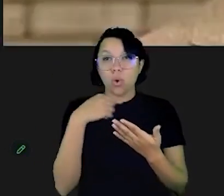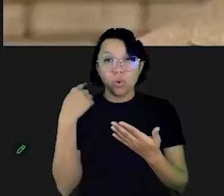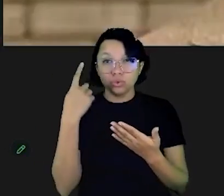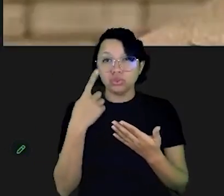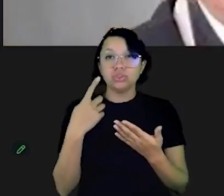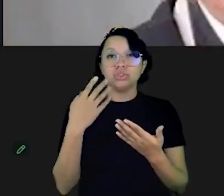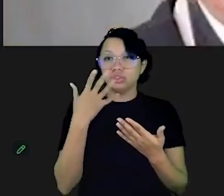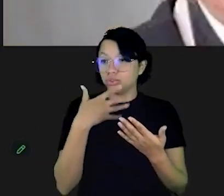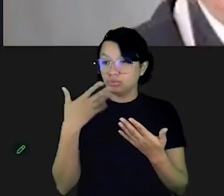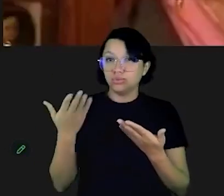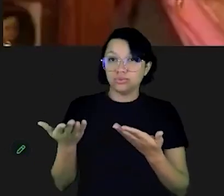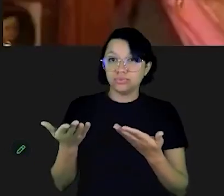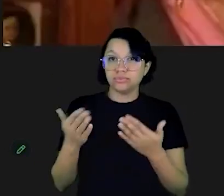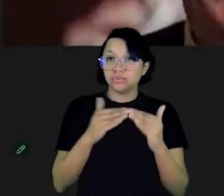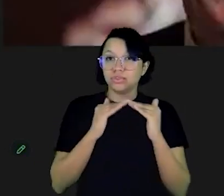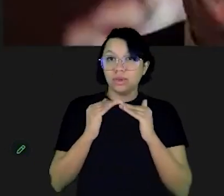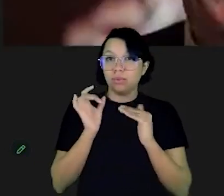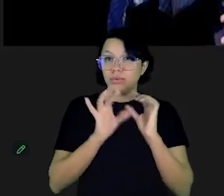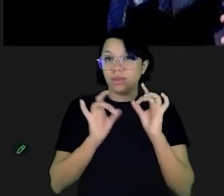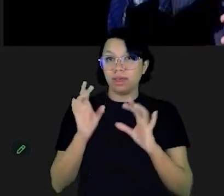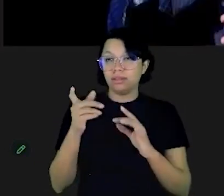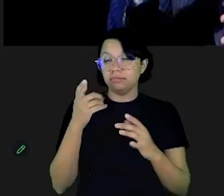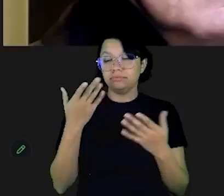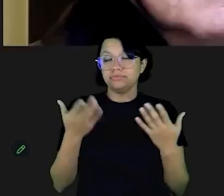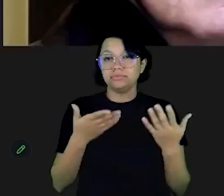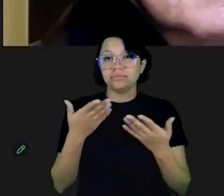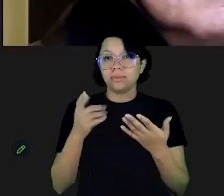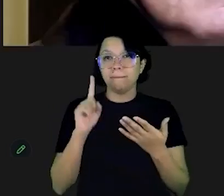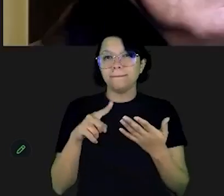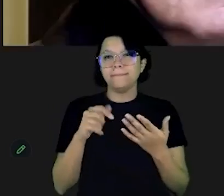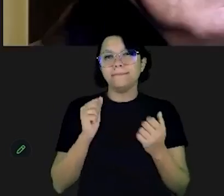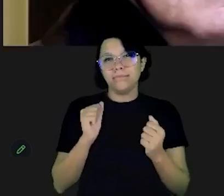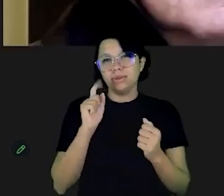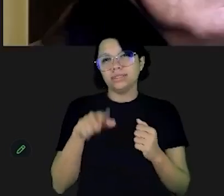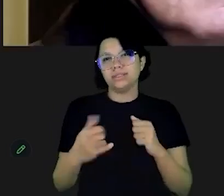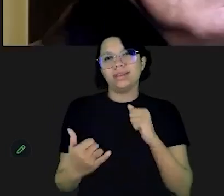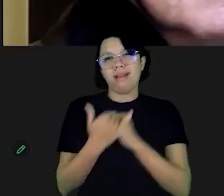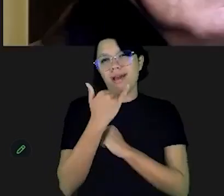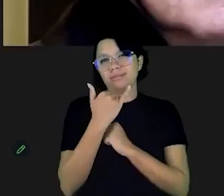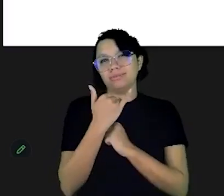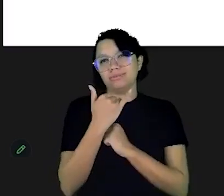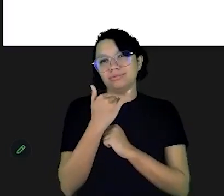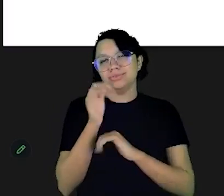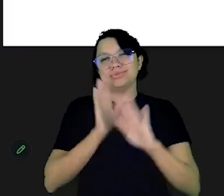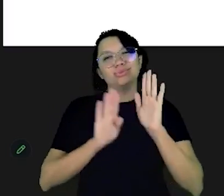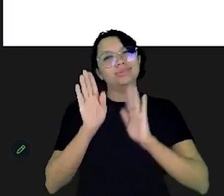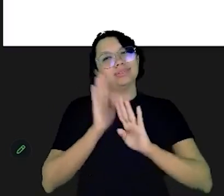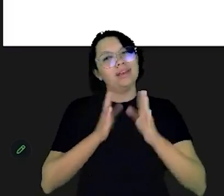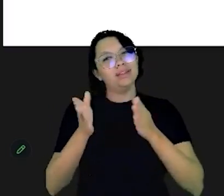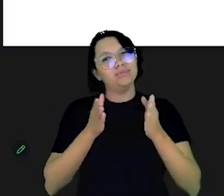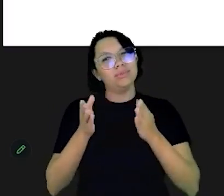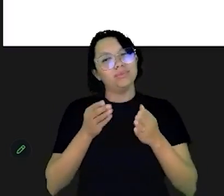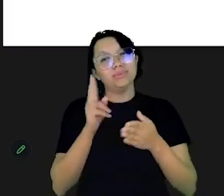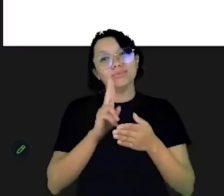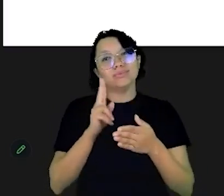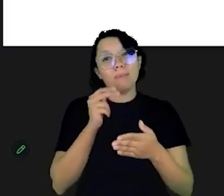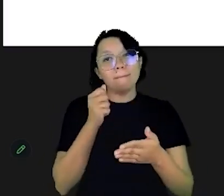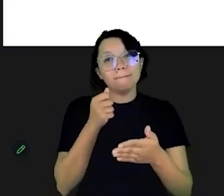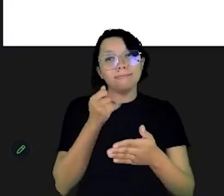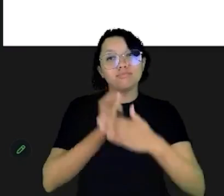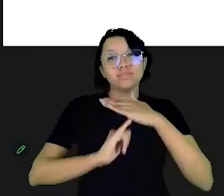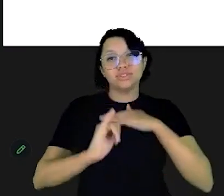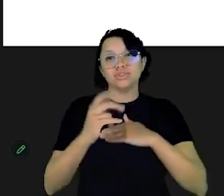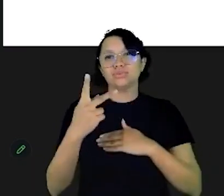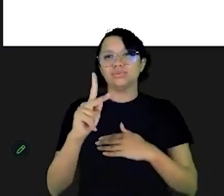em alguns casos mais, em alguns casos menos confiáveis de acordo com cada um de nós, eles podem ser enganadores. Então, muito cuidado no